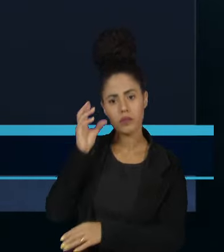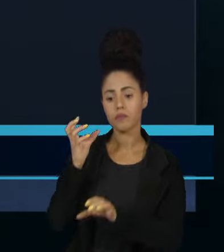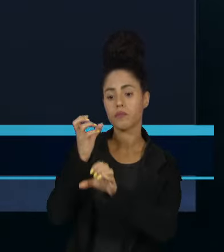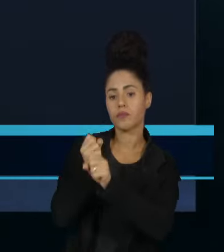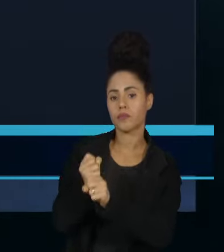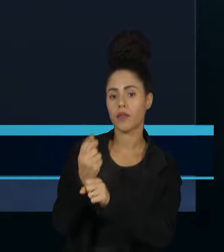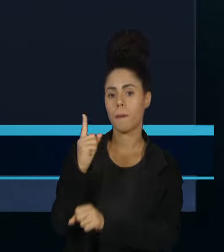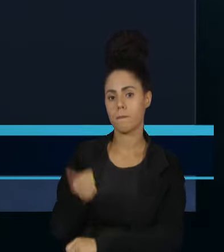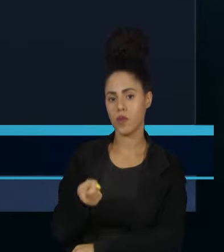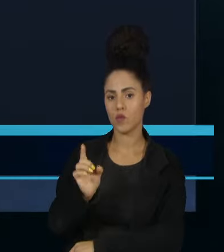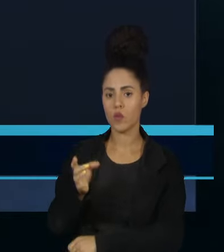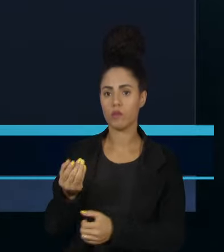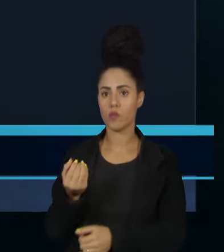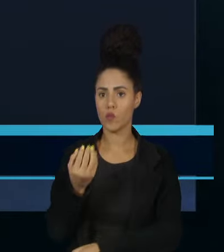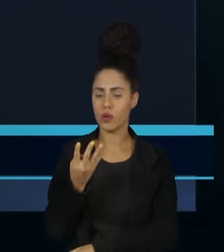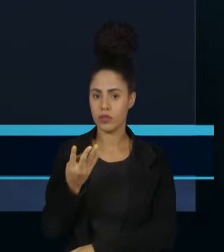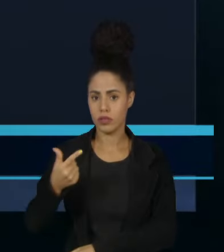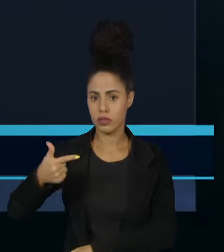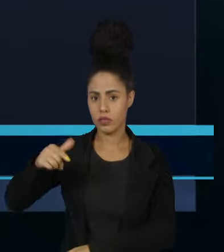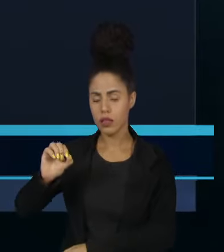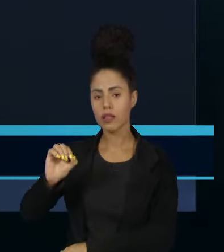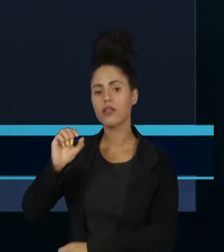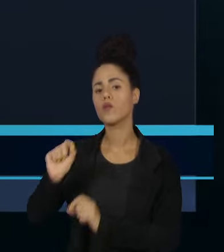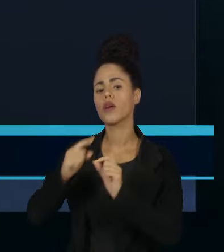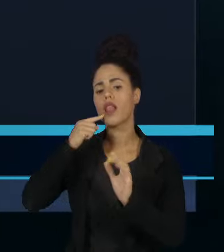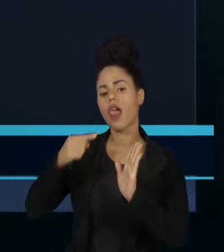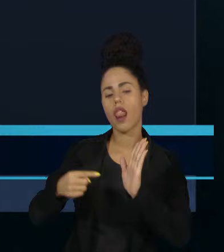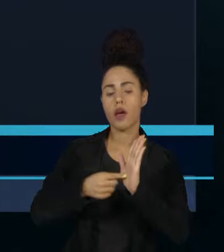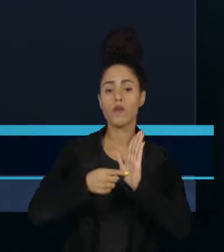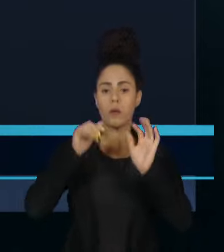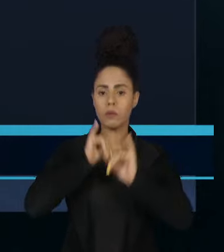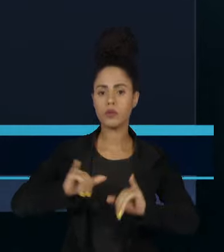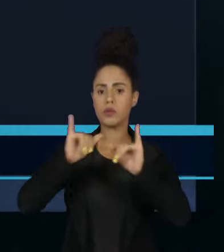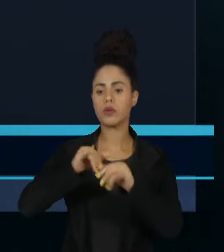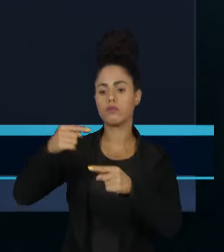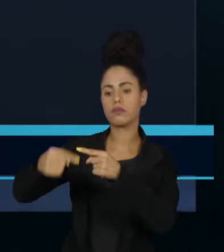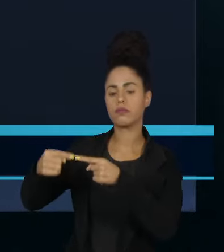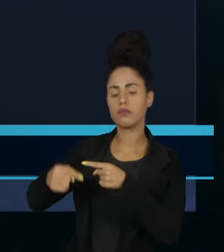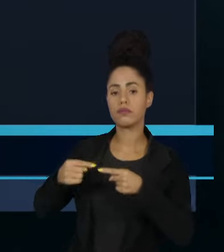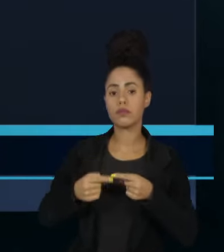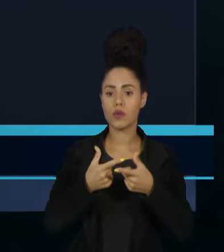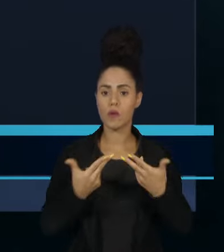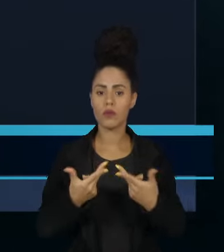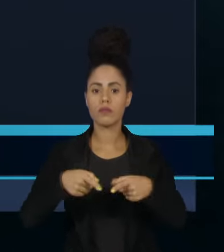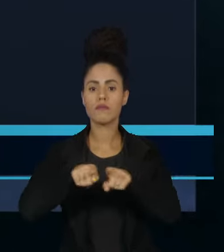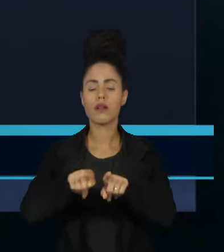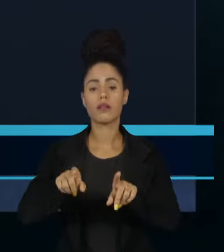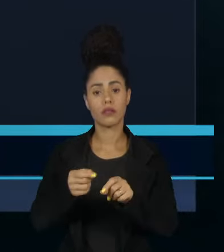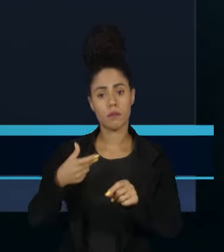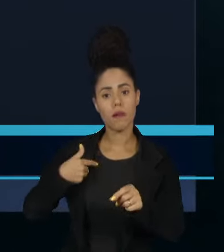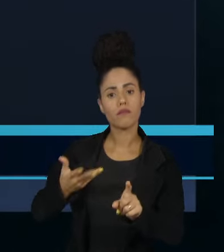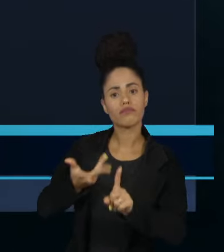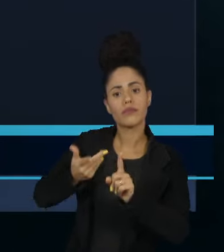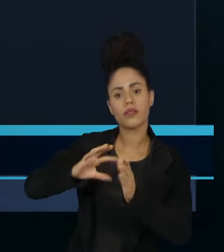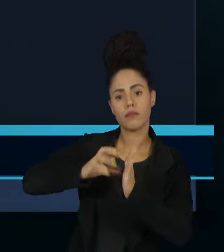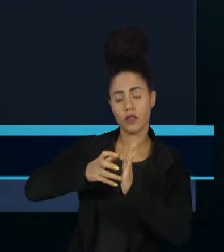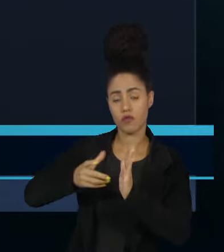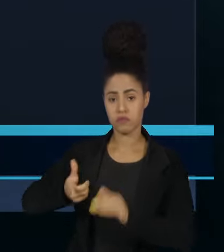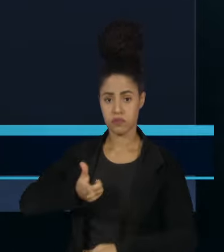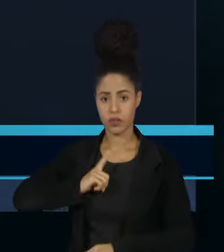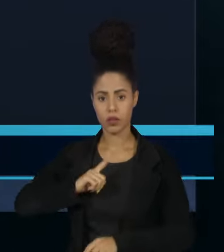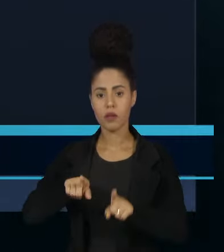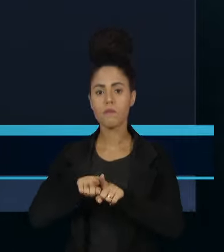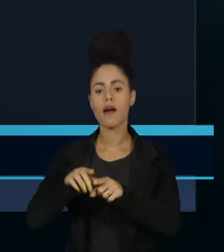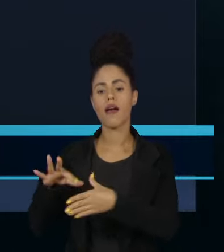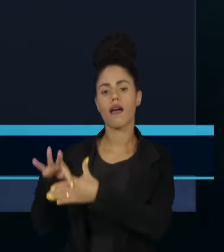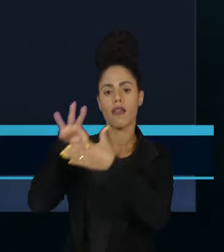quase mil. 470 são denúncias por propaganda irregular de coligação, federação ou partido. Líder entre